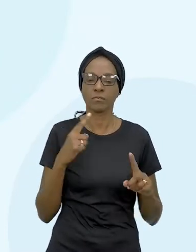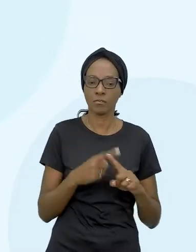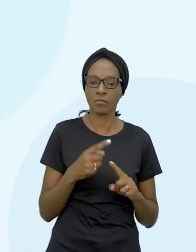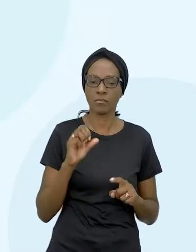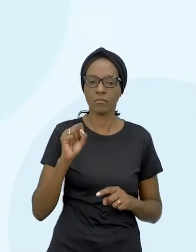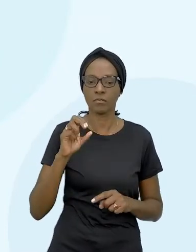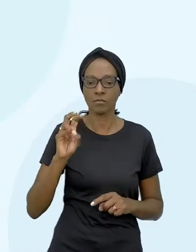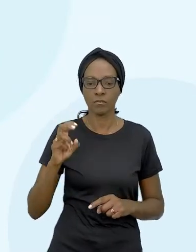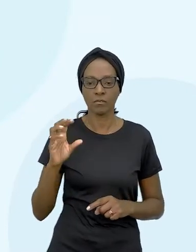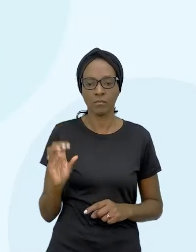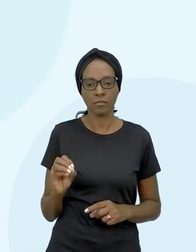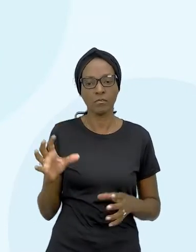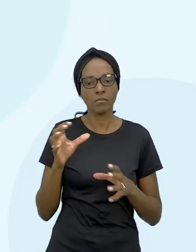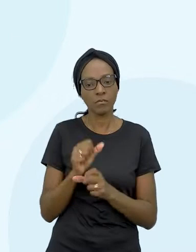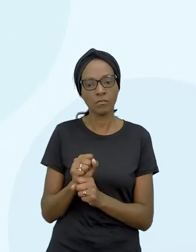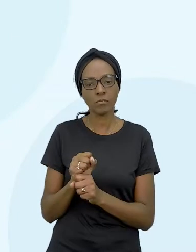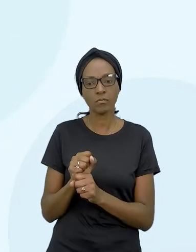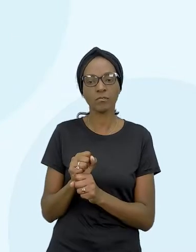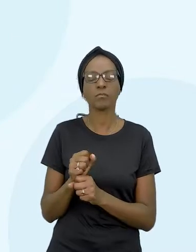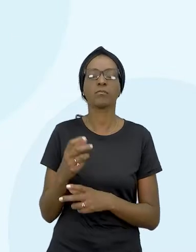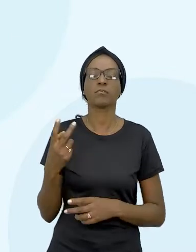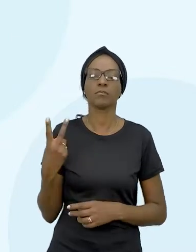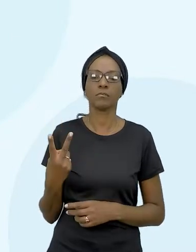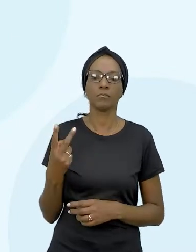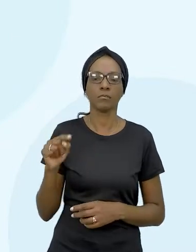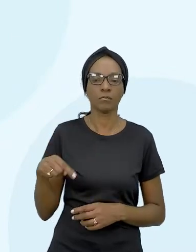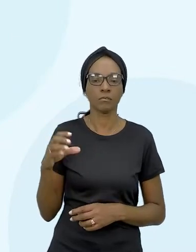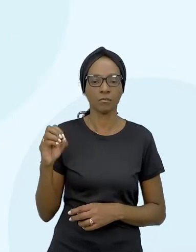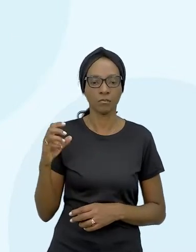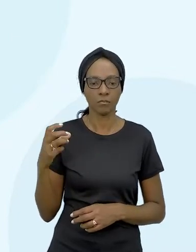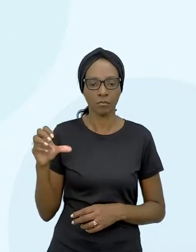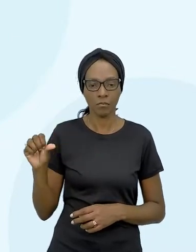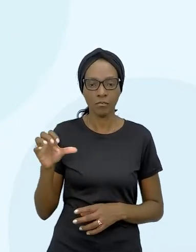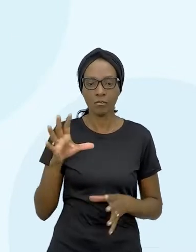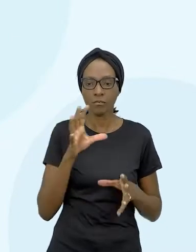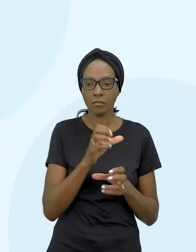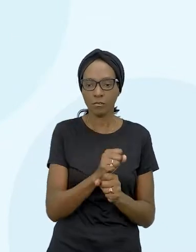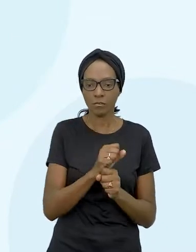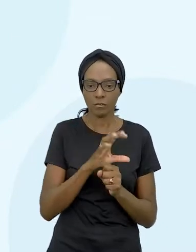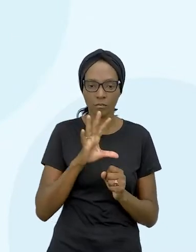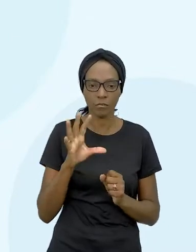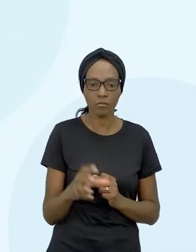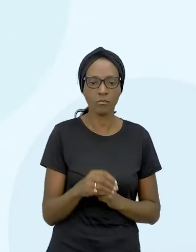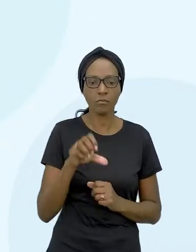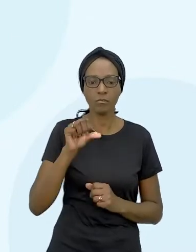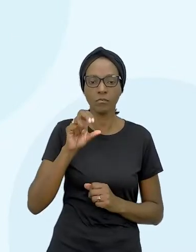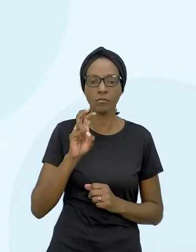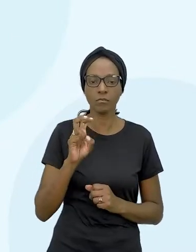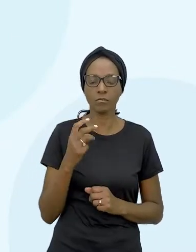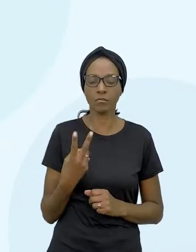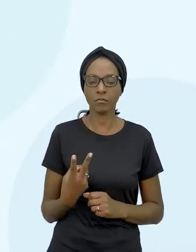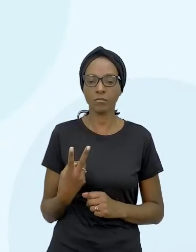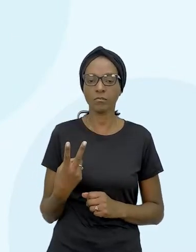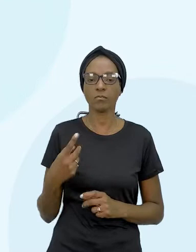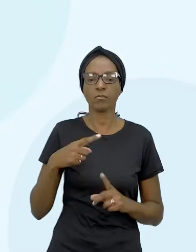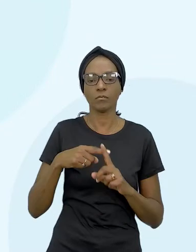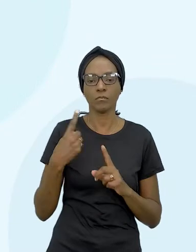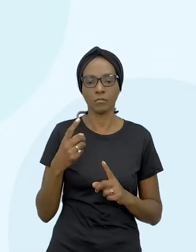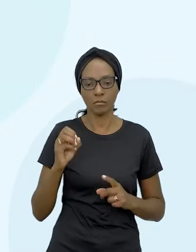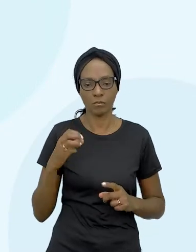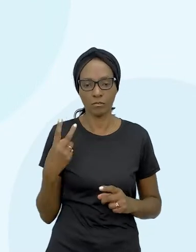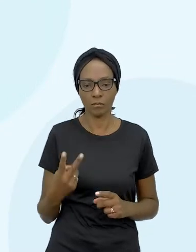,09. Somando tudo, 952, 102, 3,23